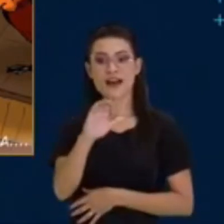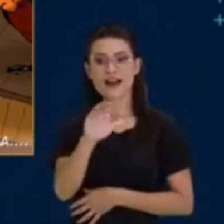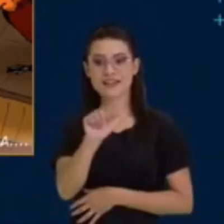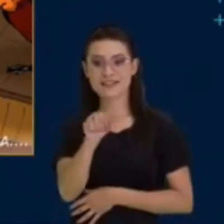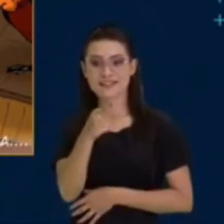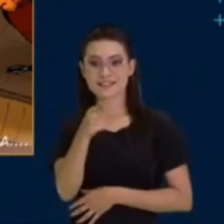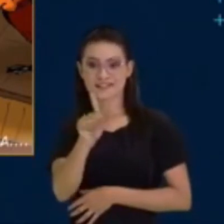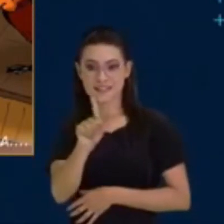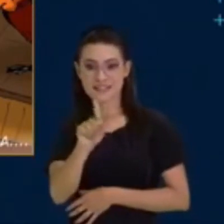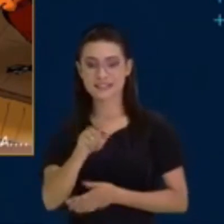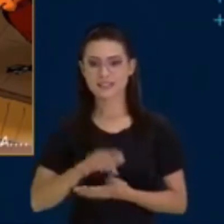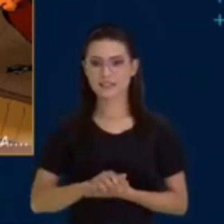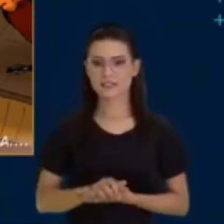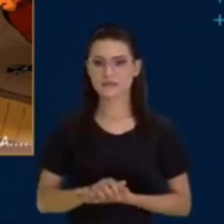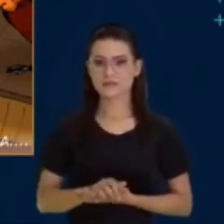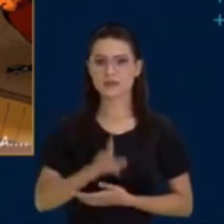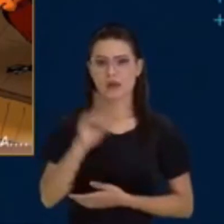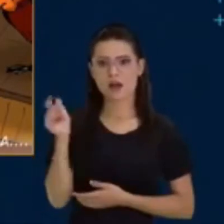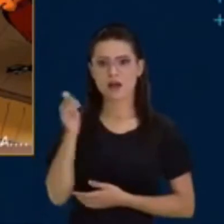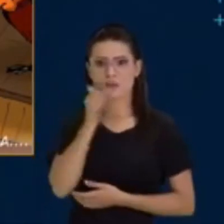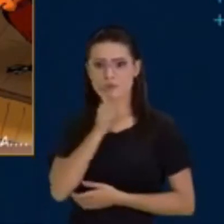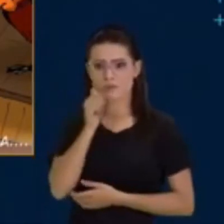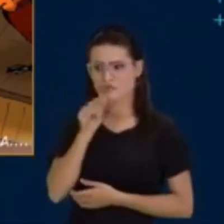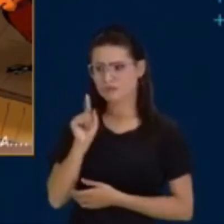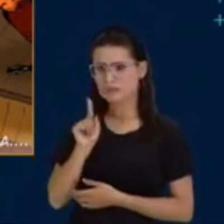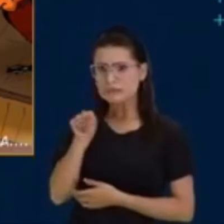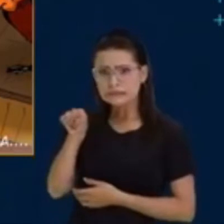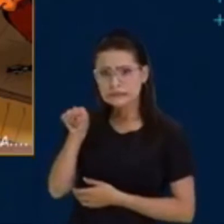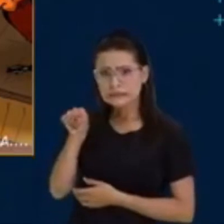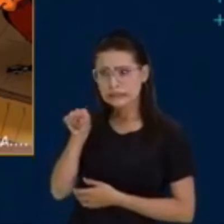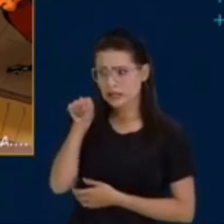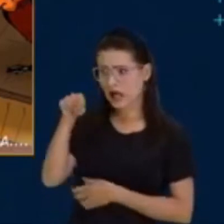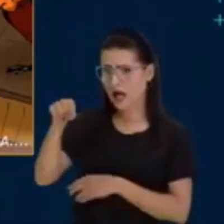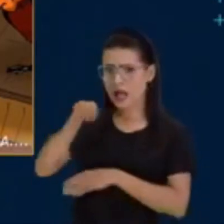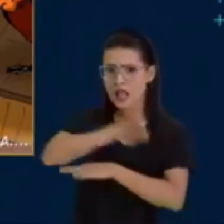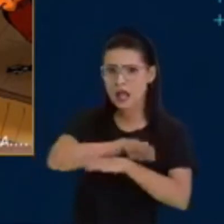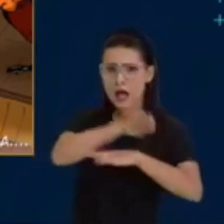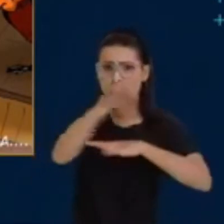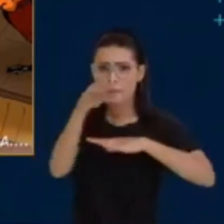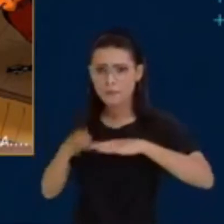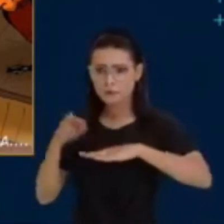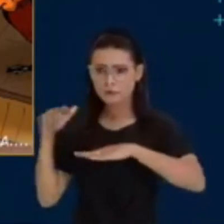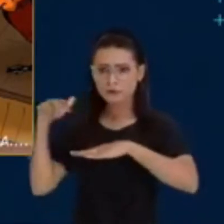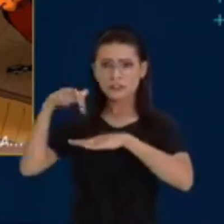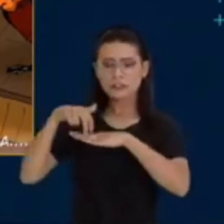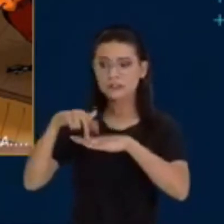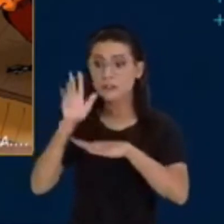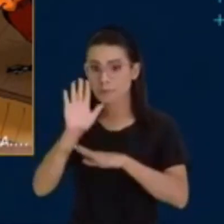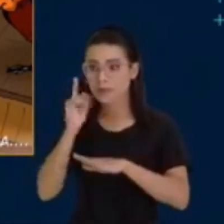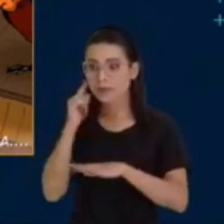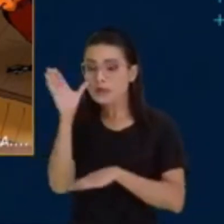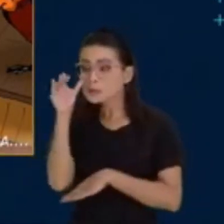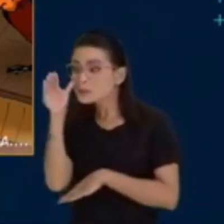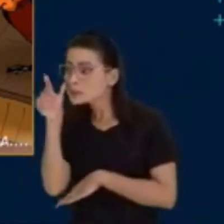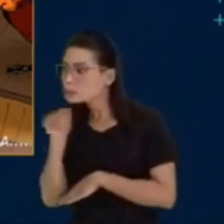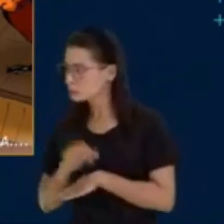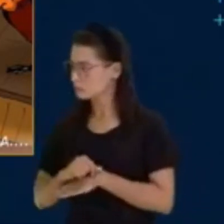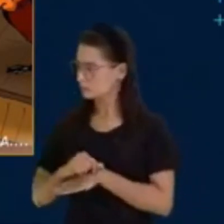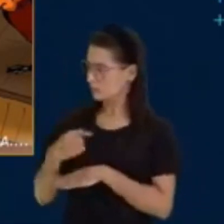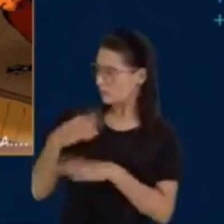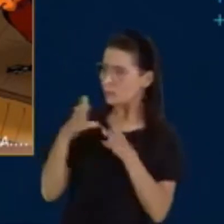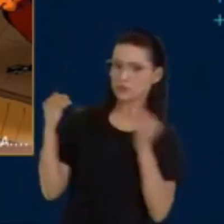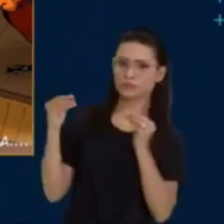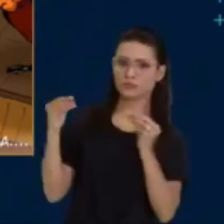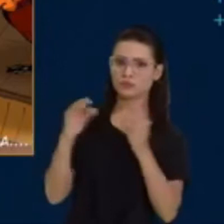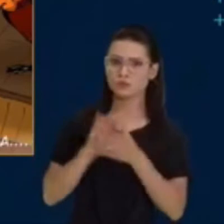Será que ela ainda está na ponte, Açaí? Peraí, vou espiar. Égua? Ela sumiu?